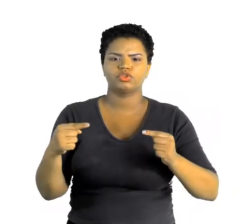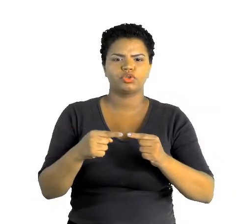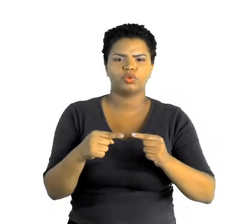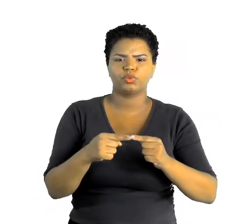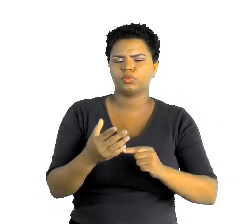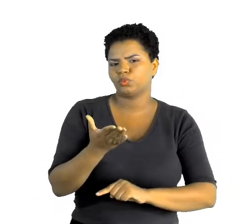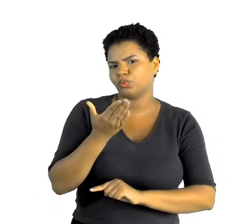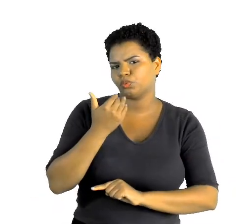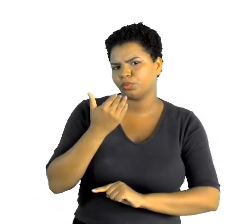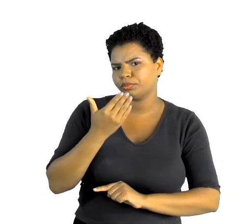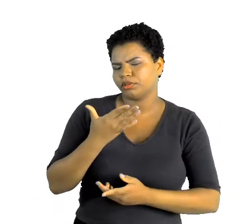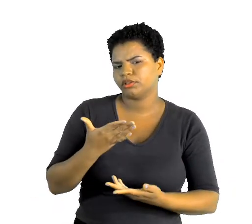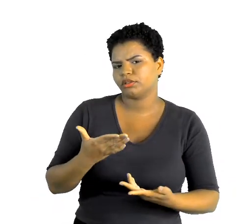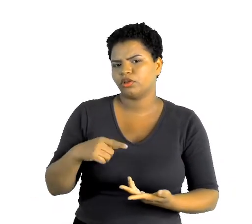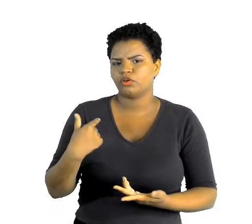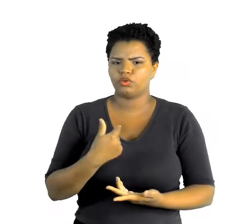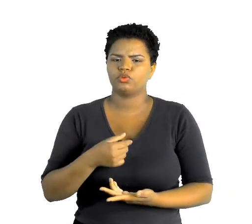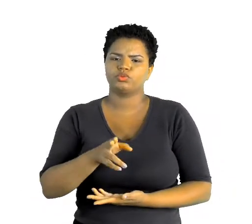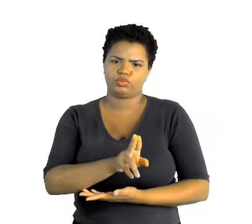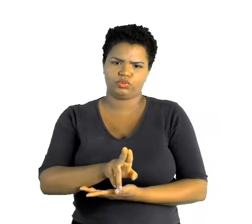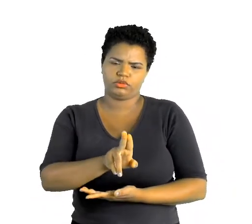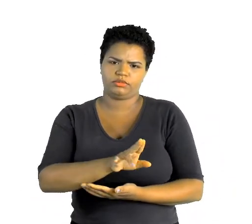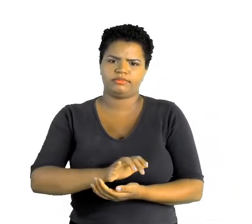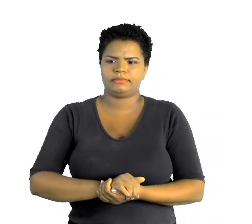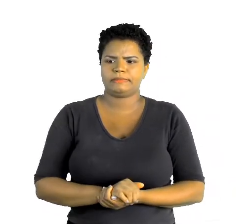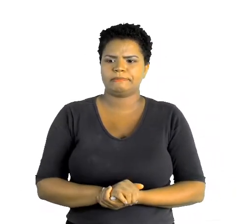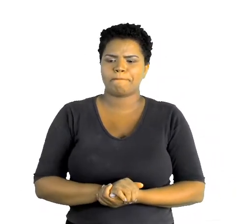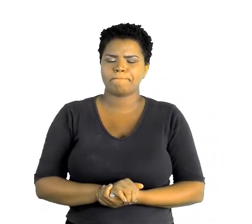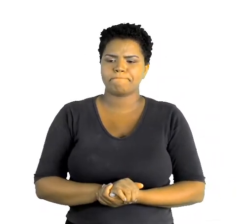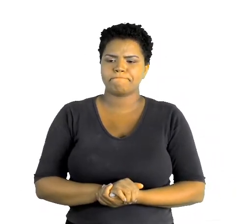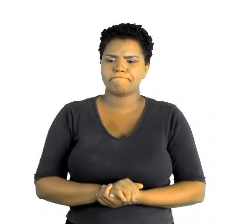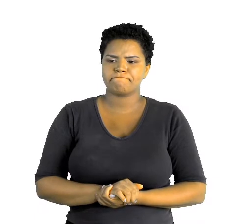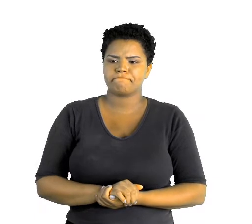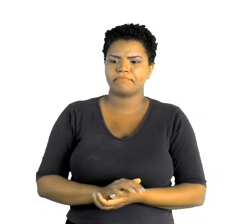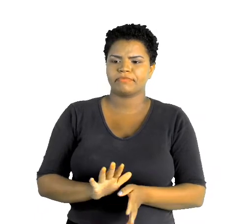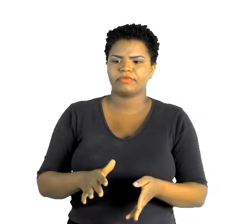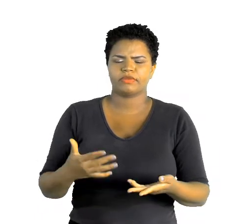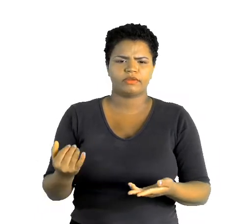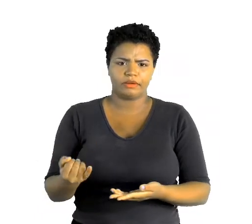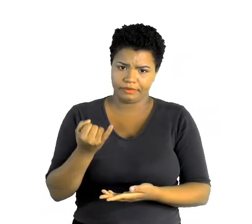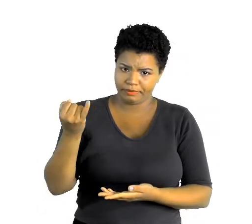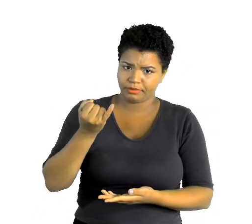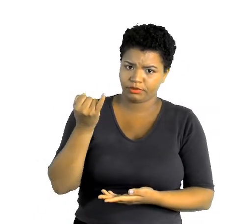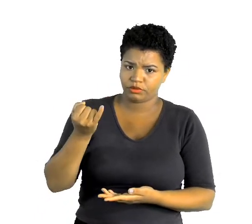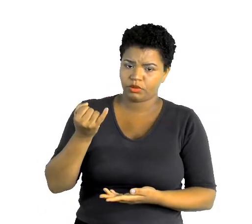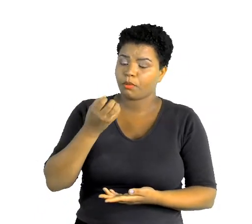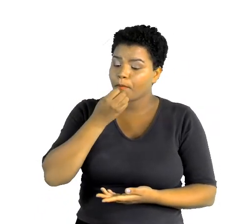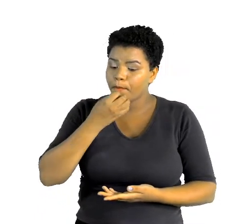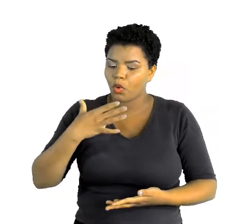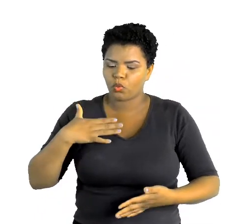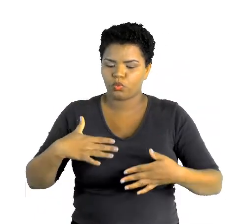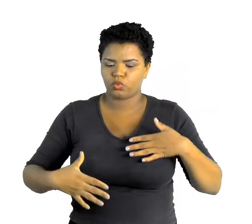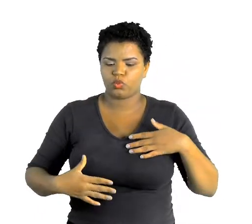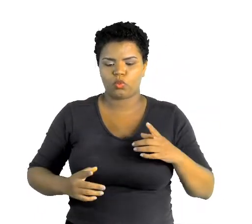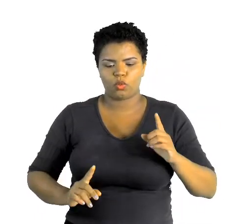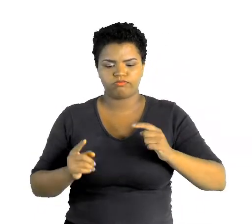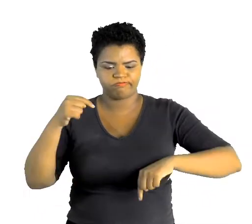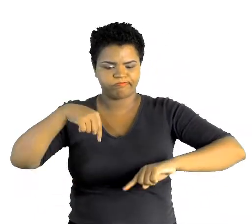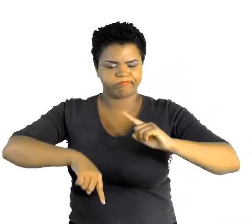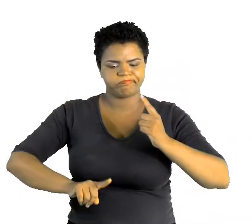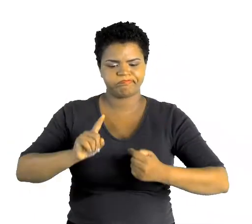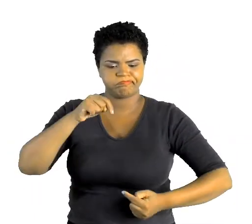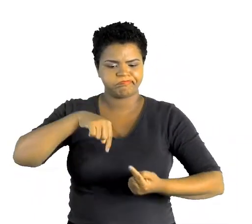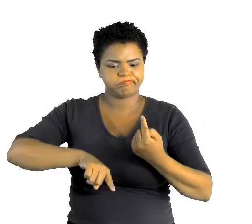que nós consumimos. E eles são, então, importantes para o bom funcionamento do nosso corpo. Se nós consumimos